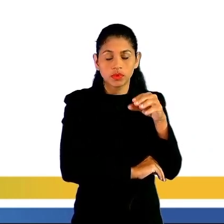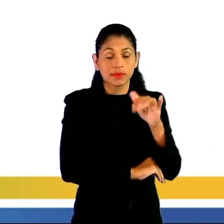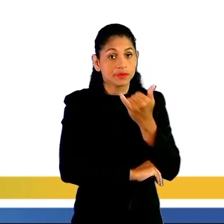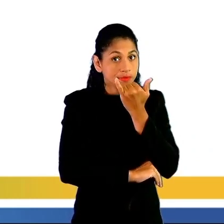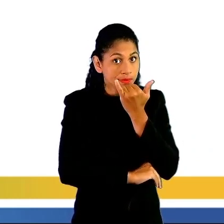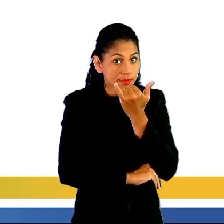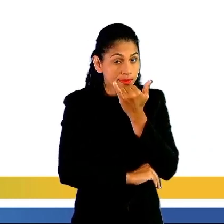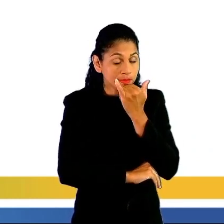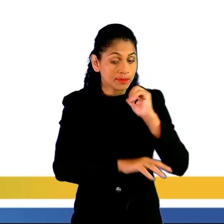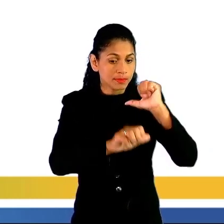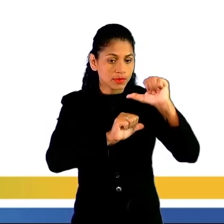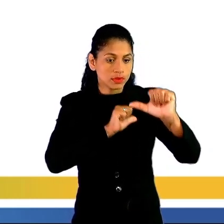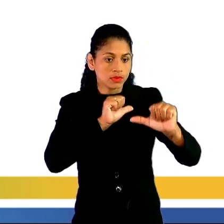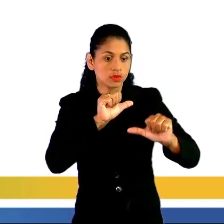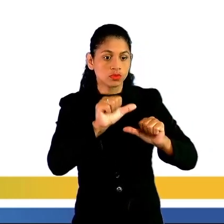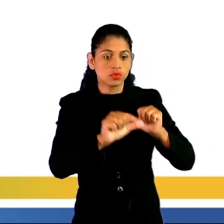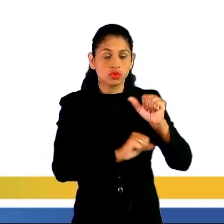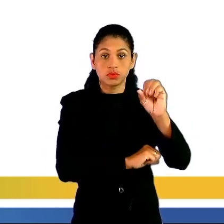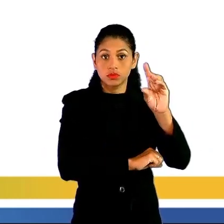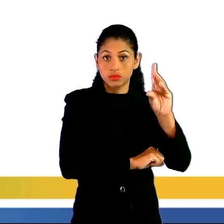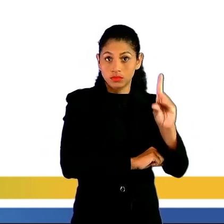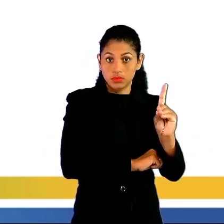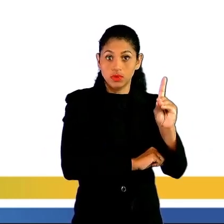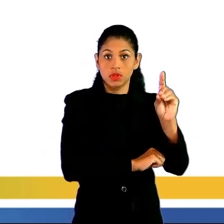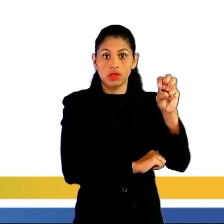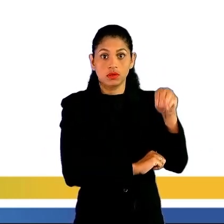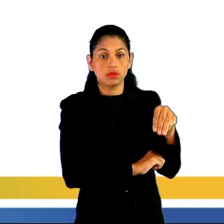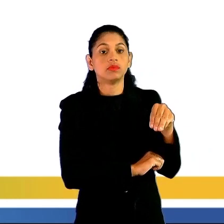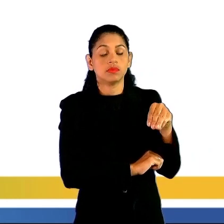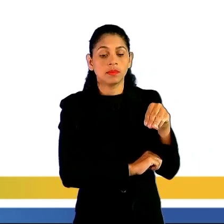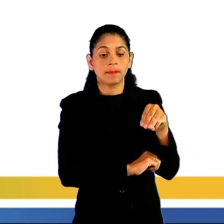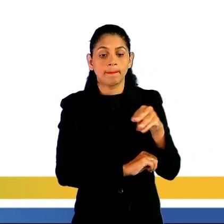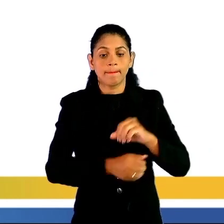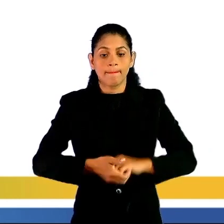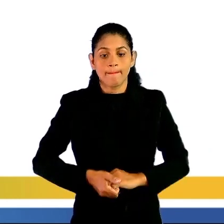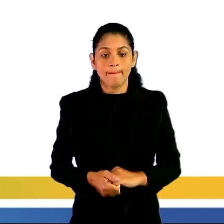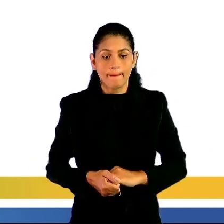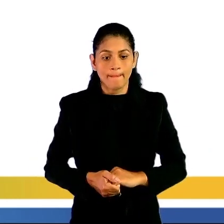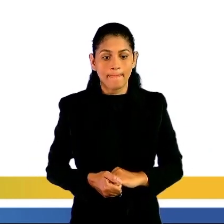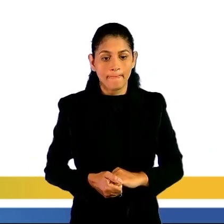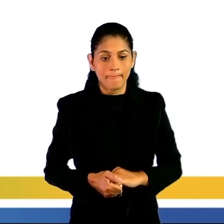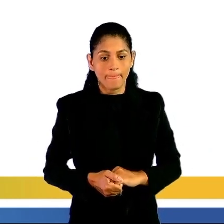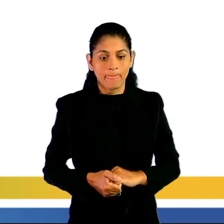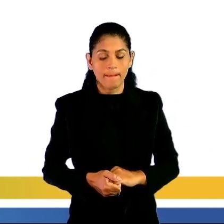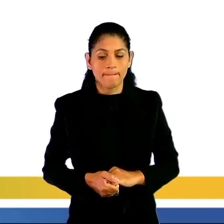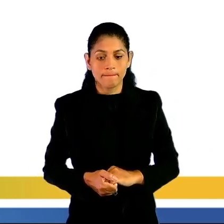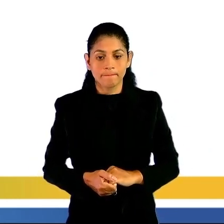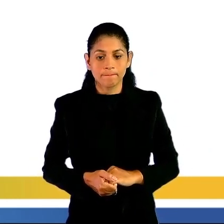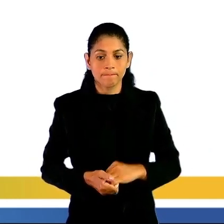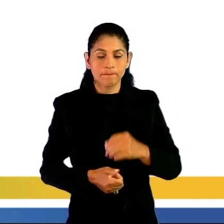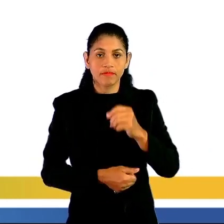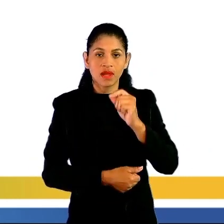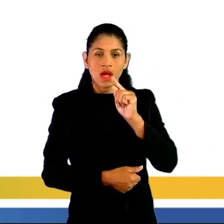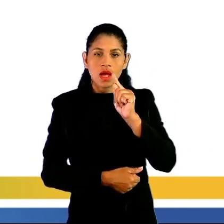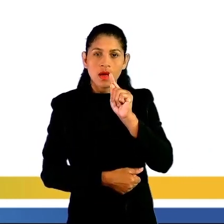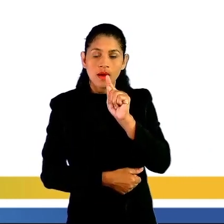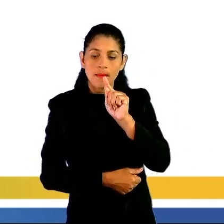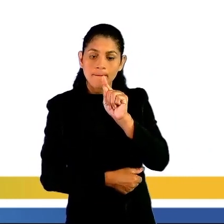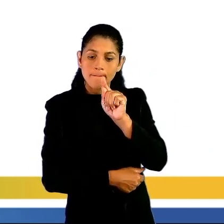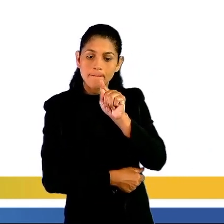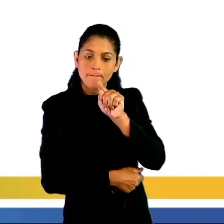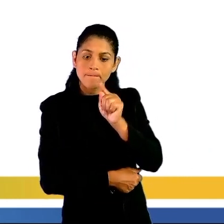Como você pode ver aqui, DM de decímetros. 1.420 centímetros é 142 decímetros.